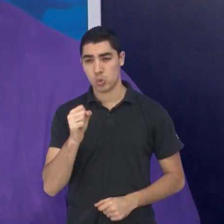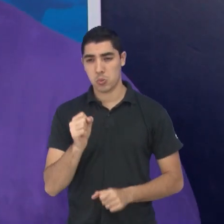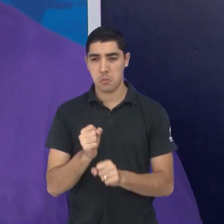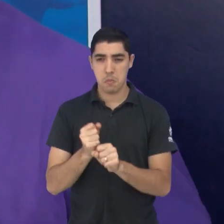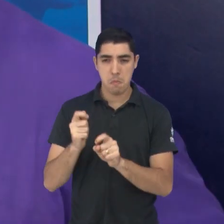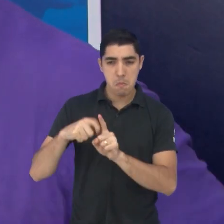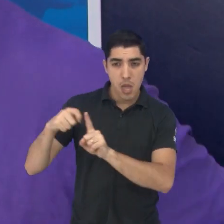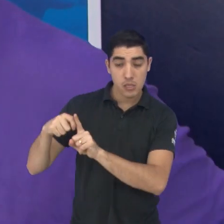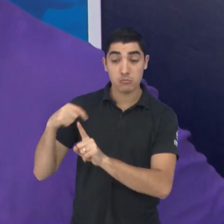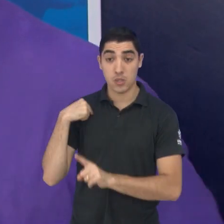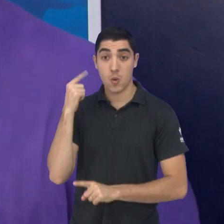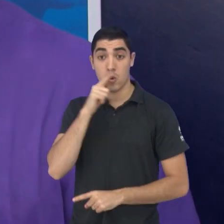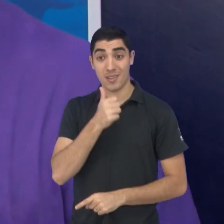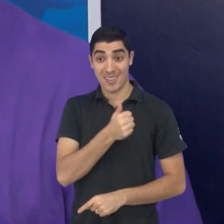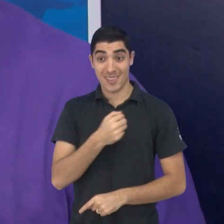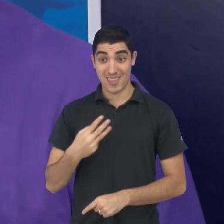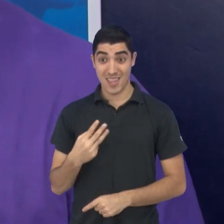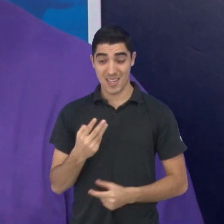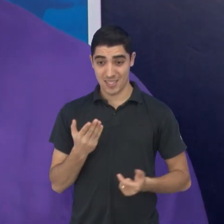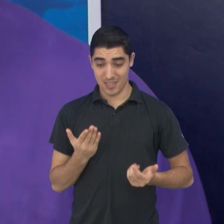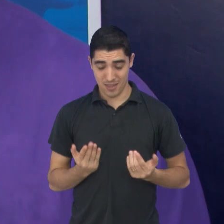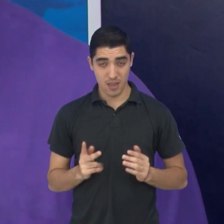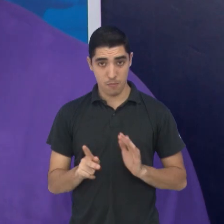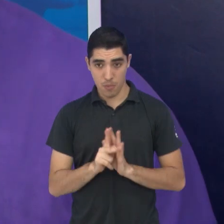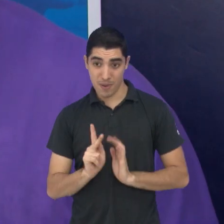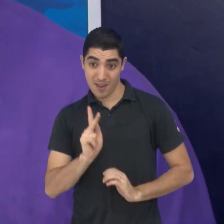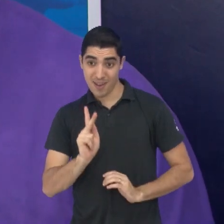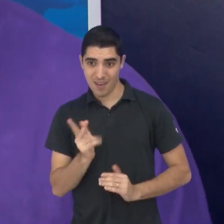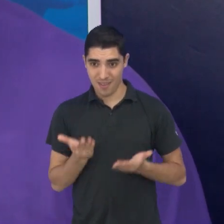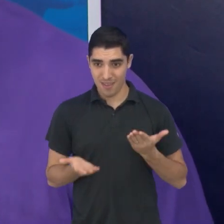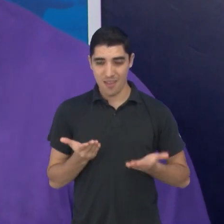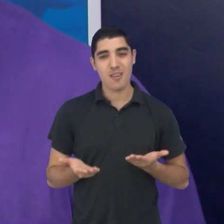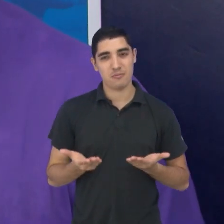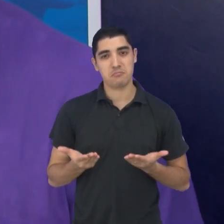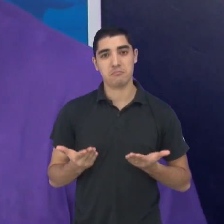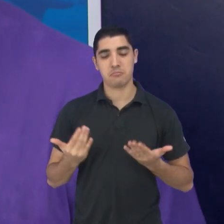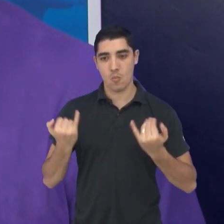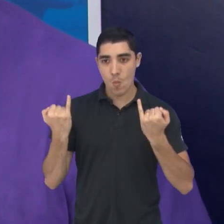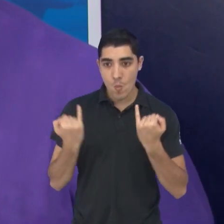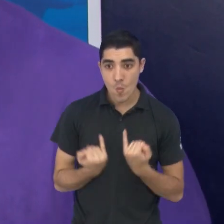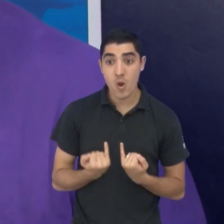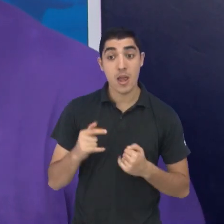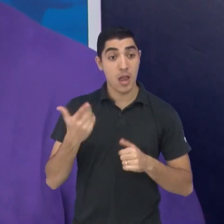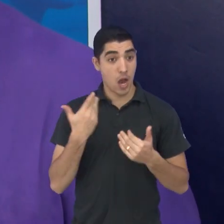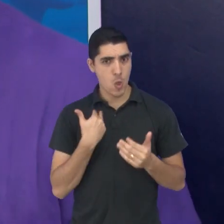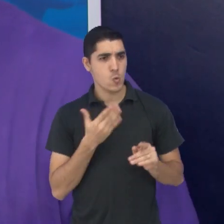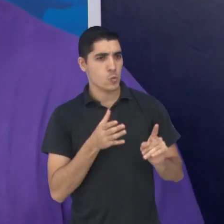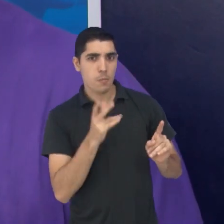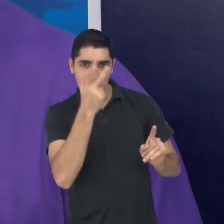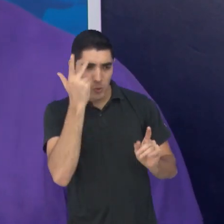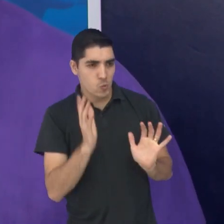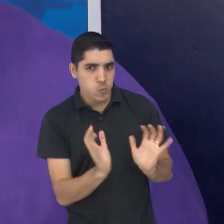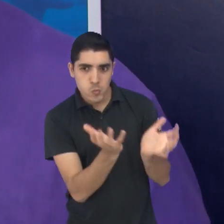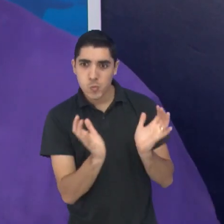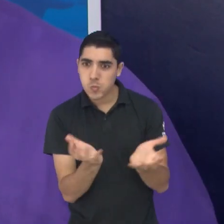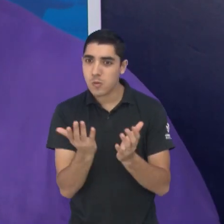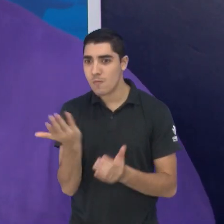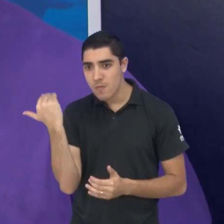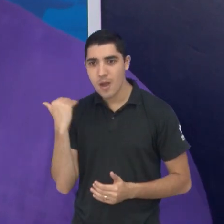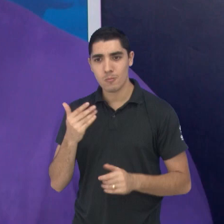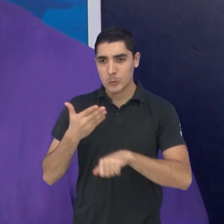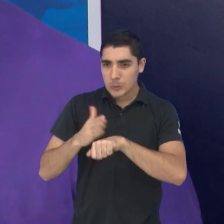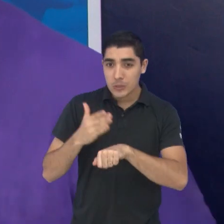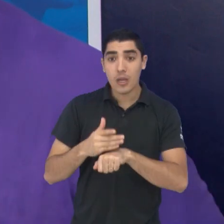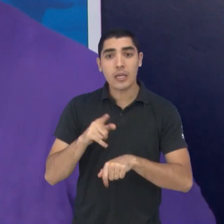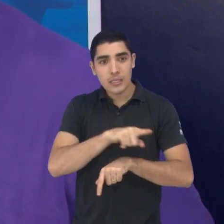já perdi 13 quilos. E, postando, também estou motivando outras pessoas a treinar. E estou em busca de